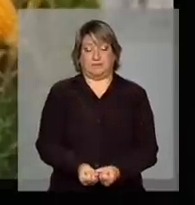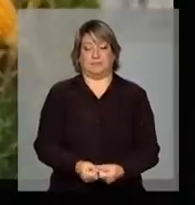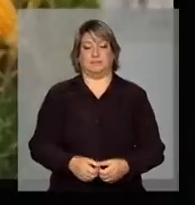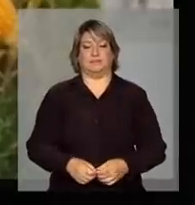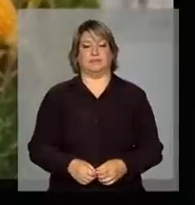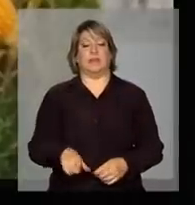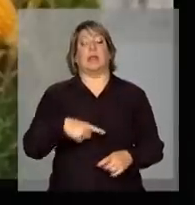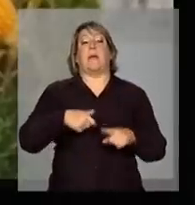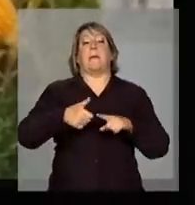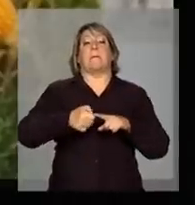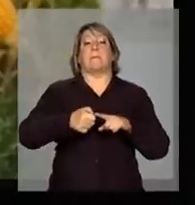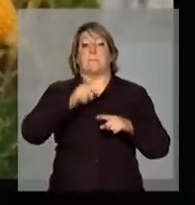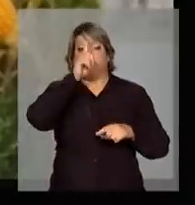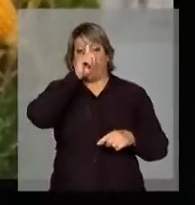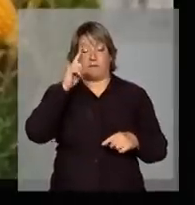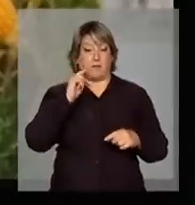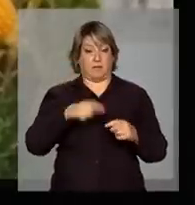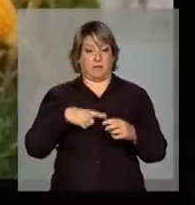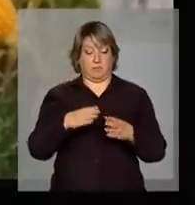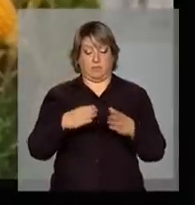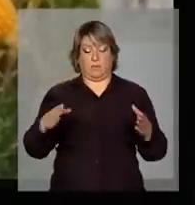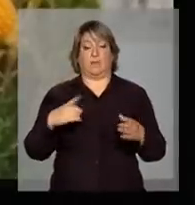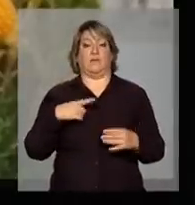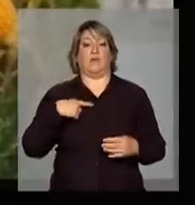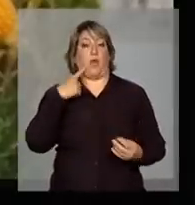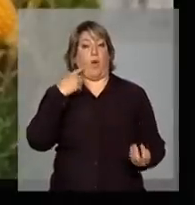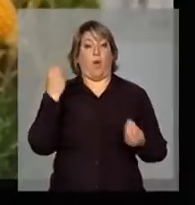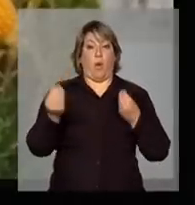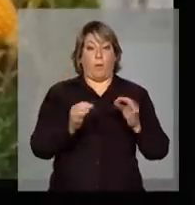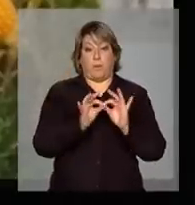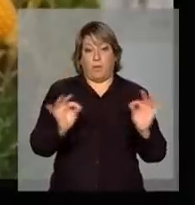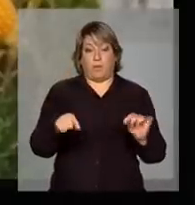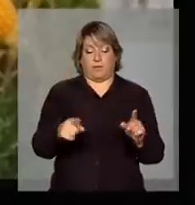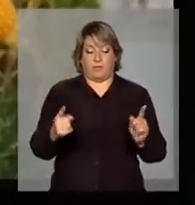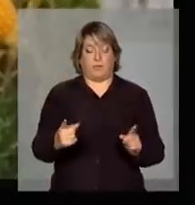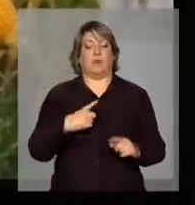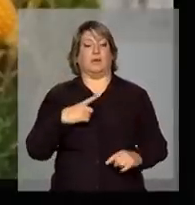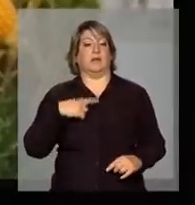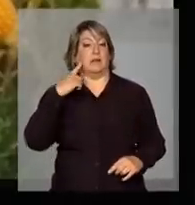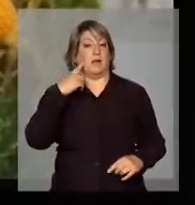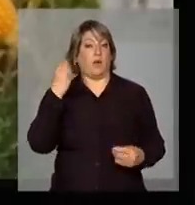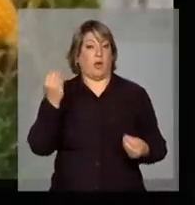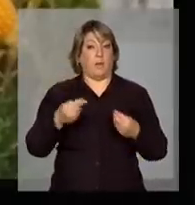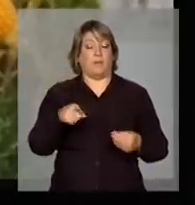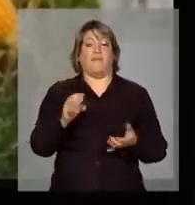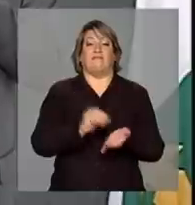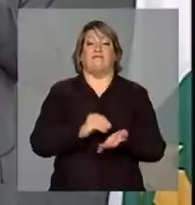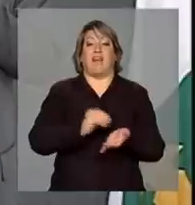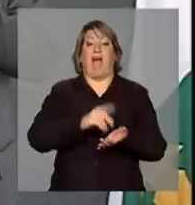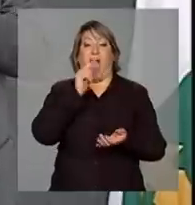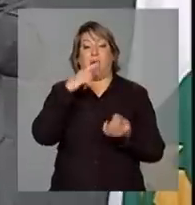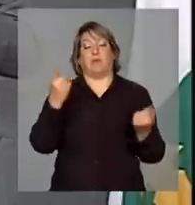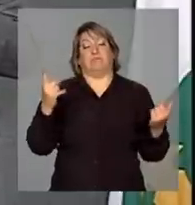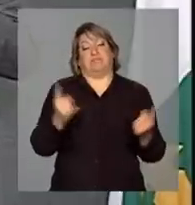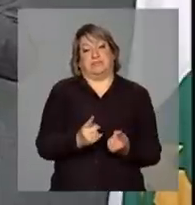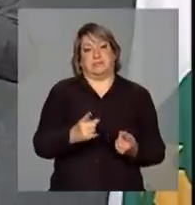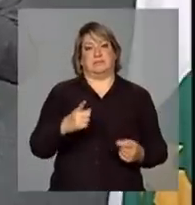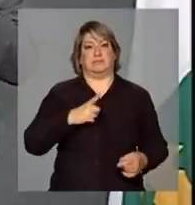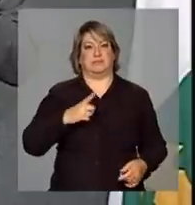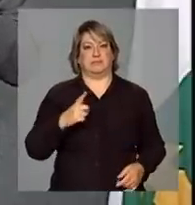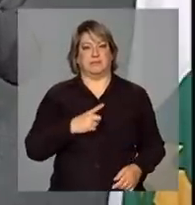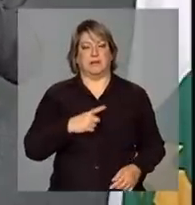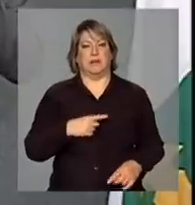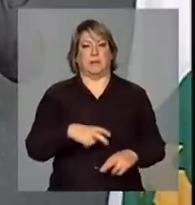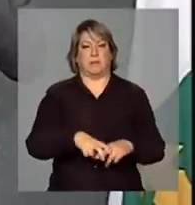Aqui o milho, vejam o tamanho das espigas, isso aqui o componente fundamental é a falta de água, e por isso mesmo